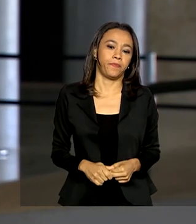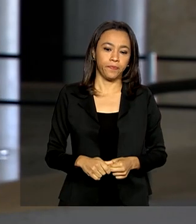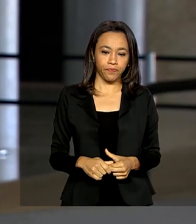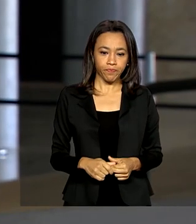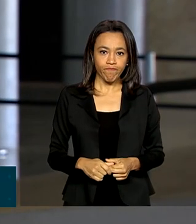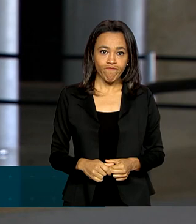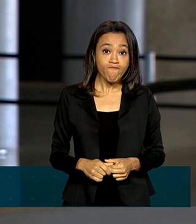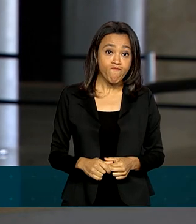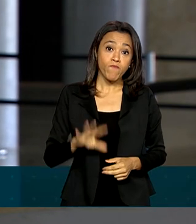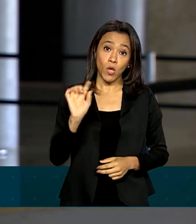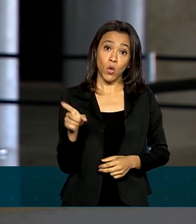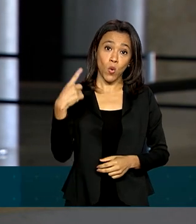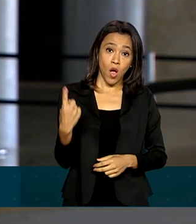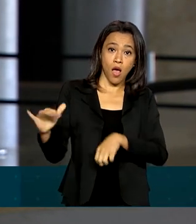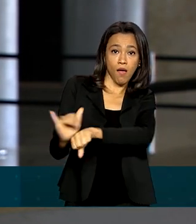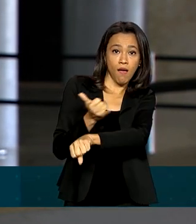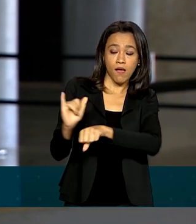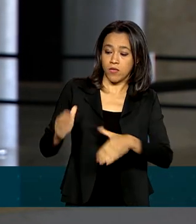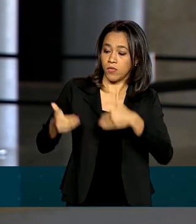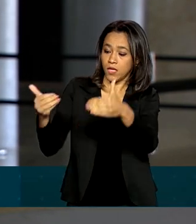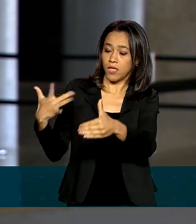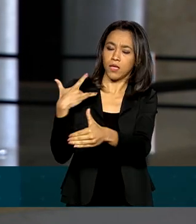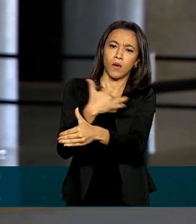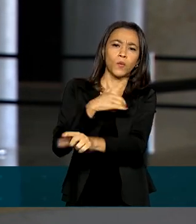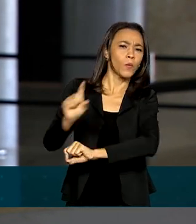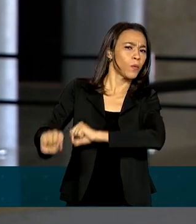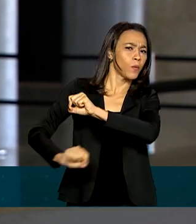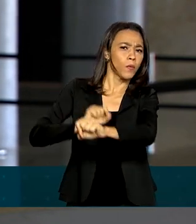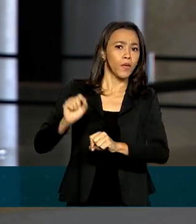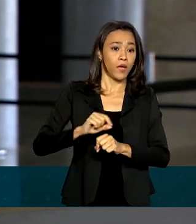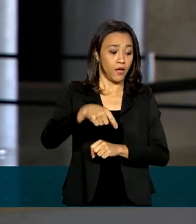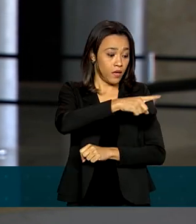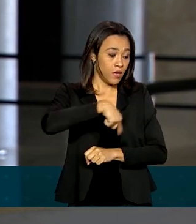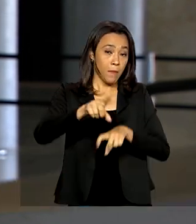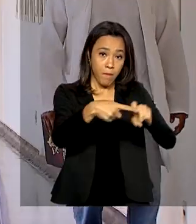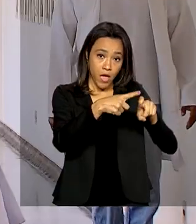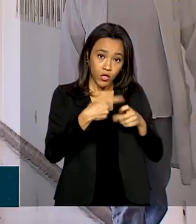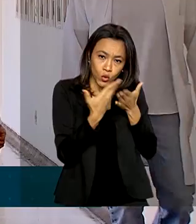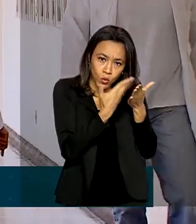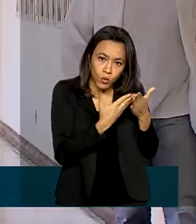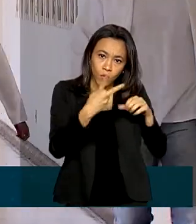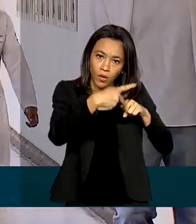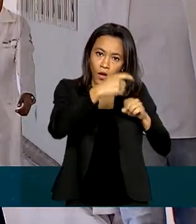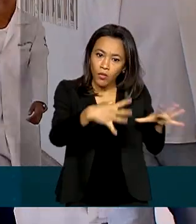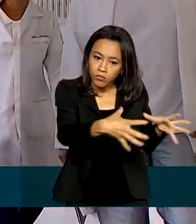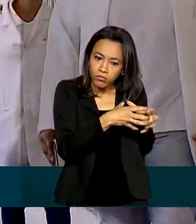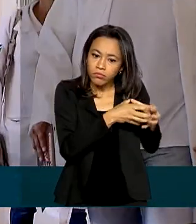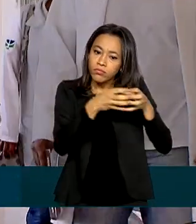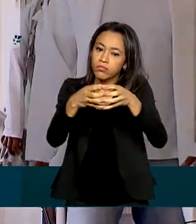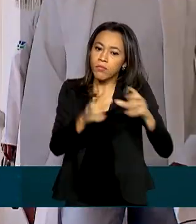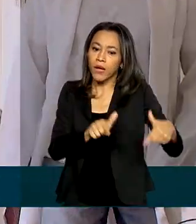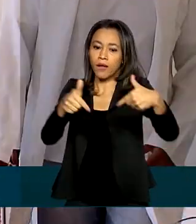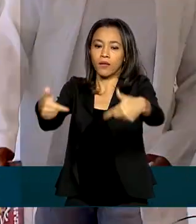Uma das medidas do Ministério da Saúde foi direcionar médicos residentes para atuar na pandemia